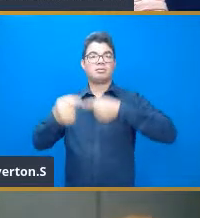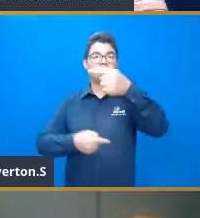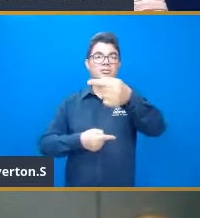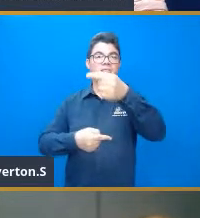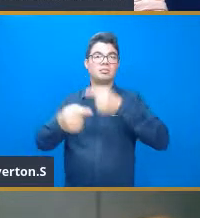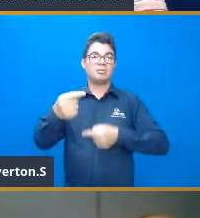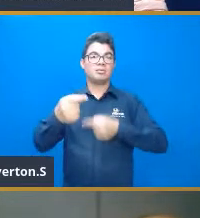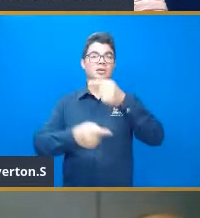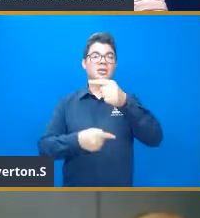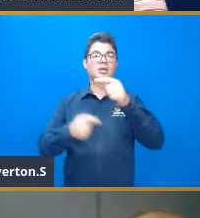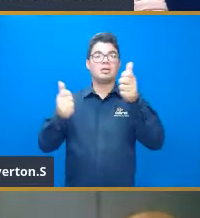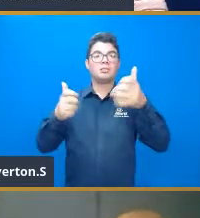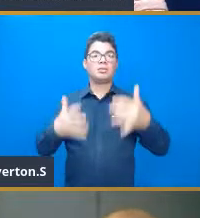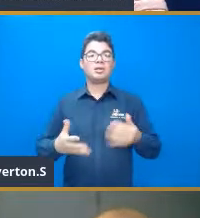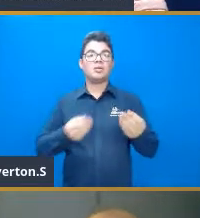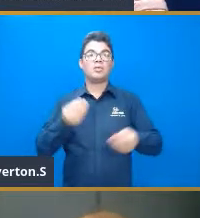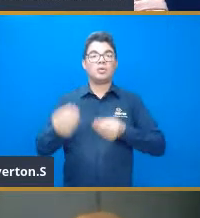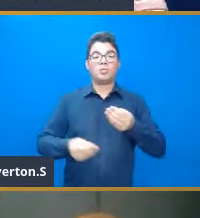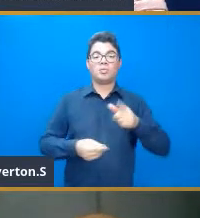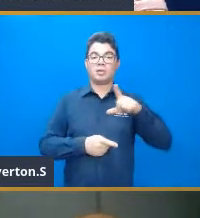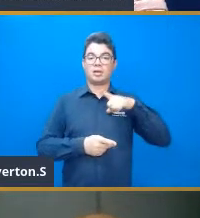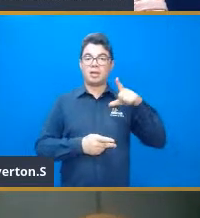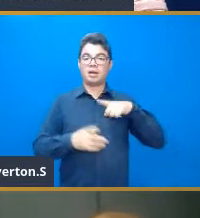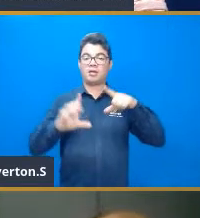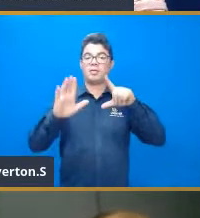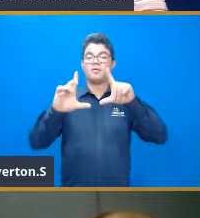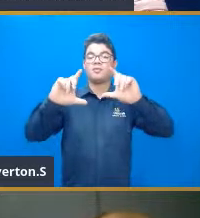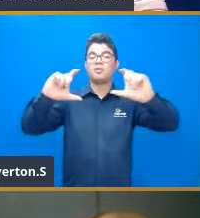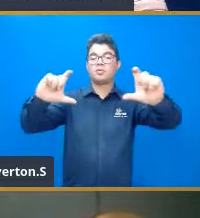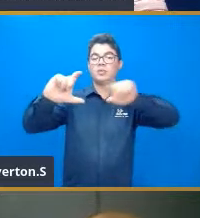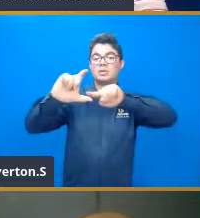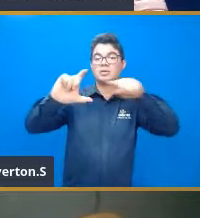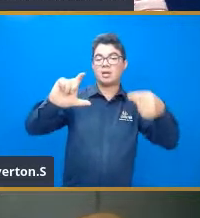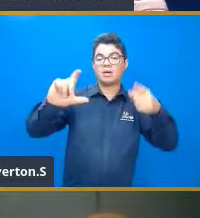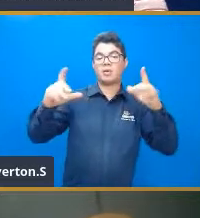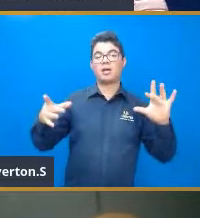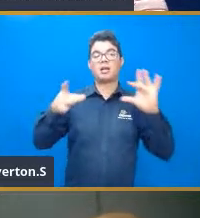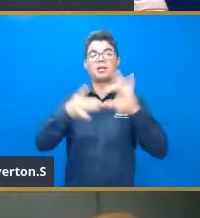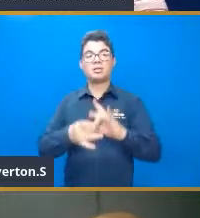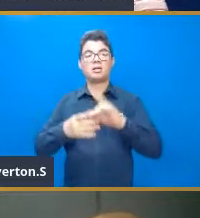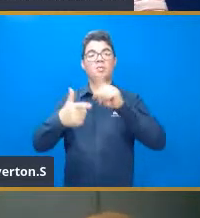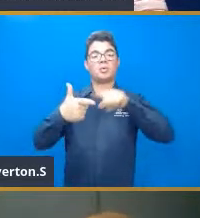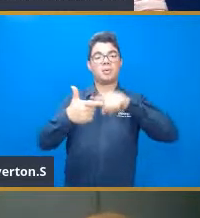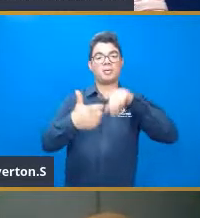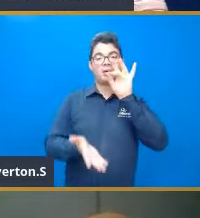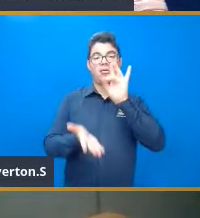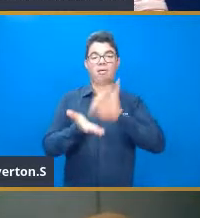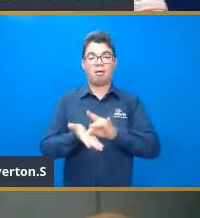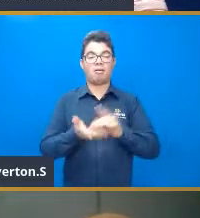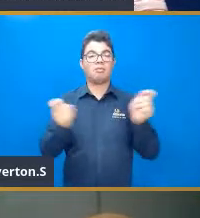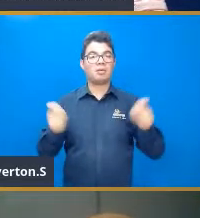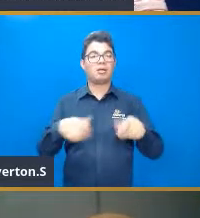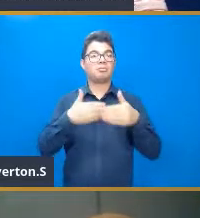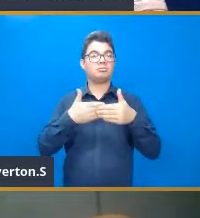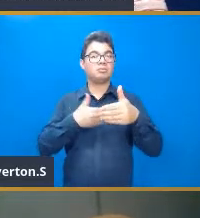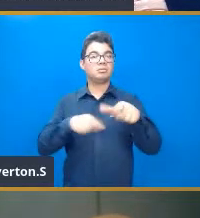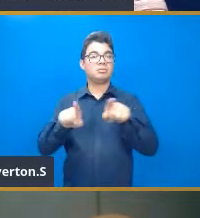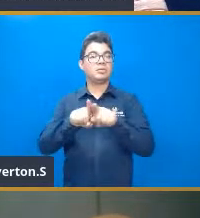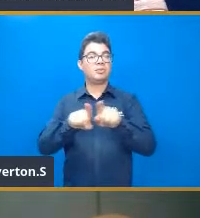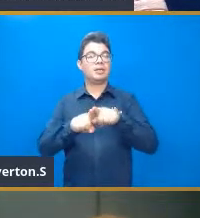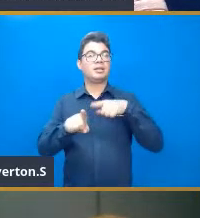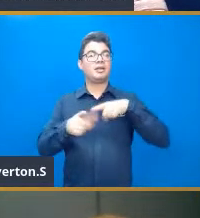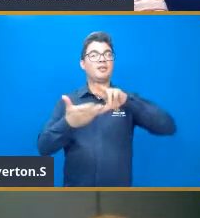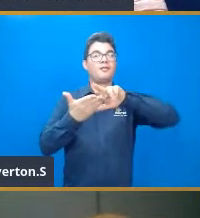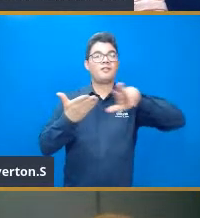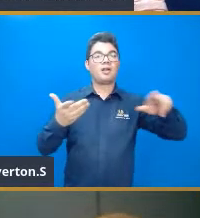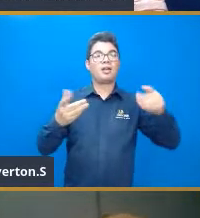aplicações, de como termos funções em relação a problemas reais, e assim por diante. Então, nós temos ali várias, né,